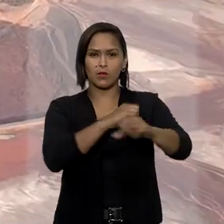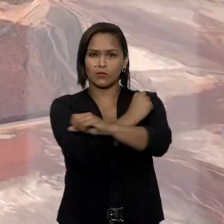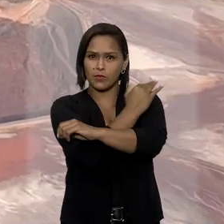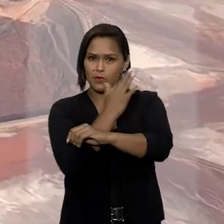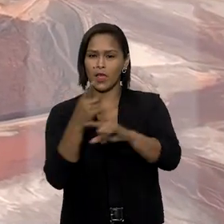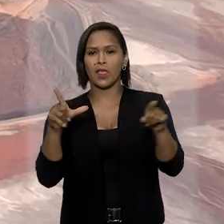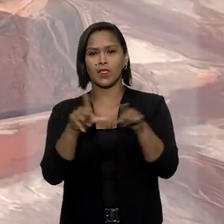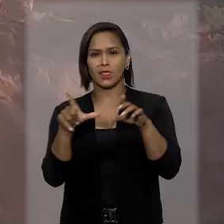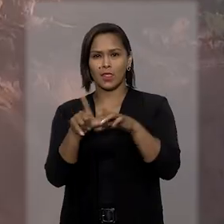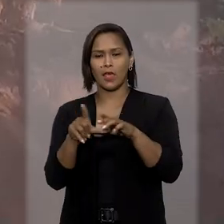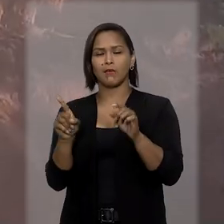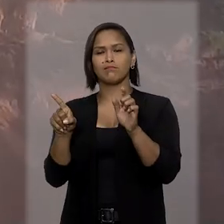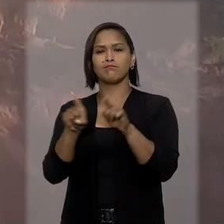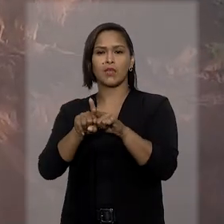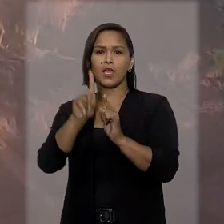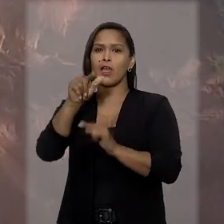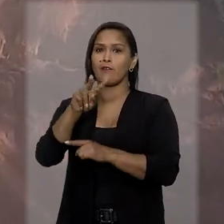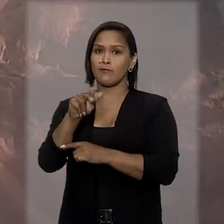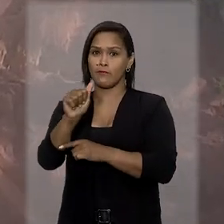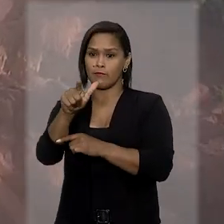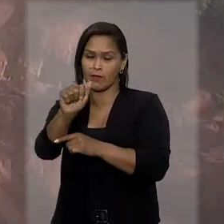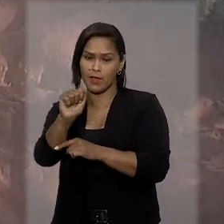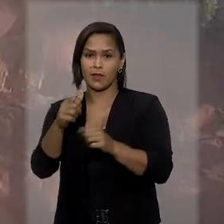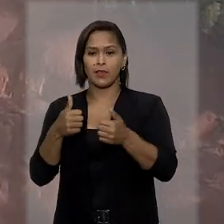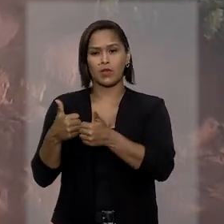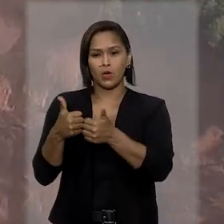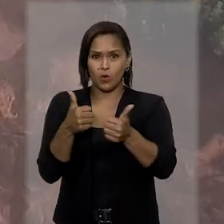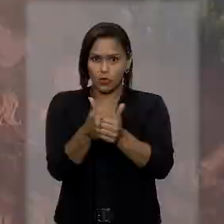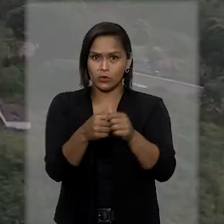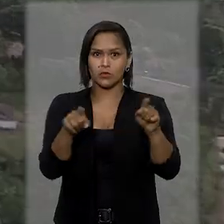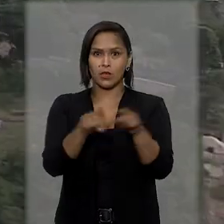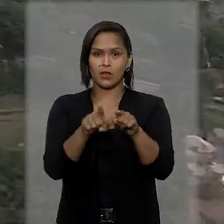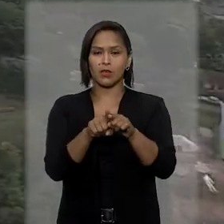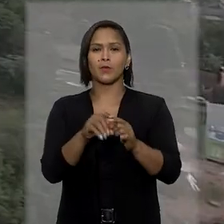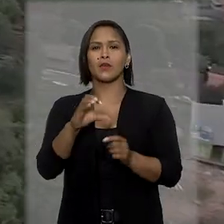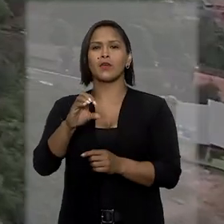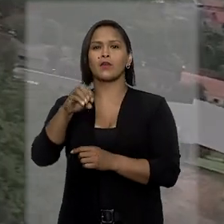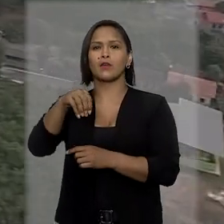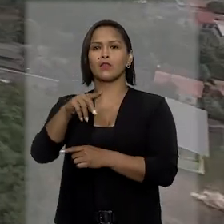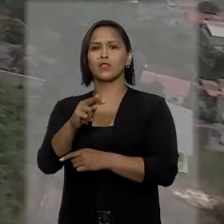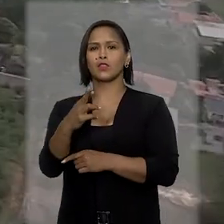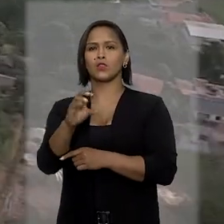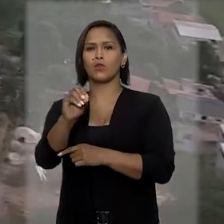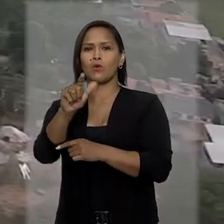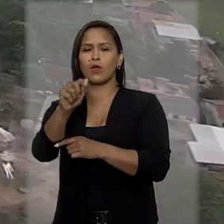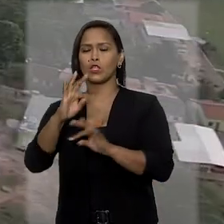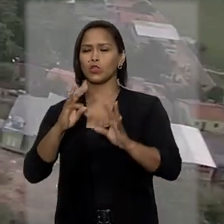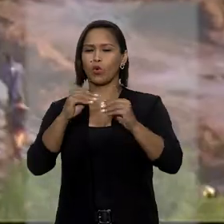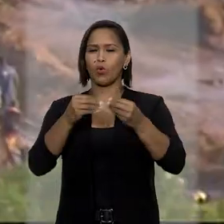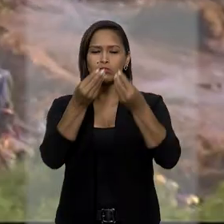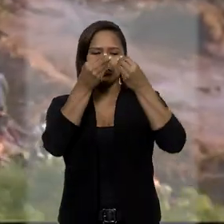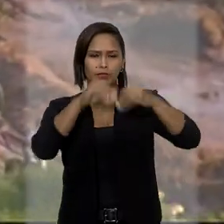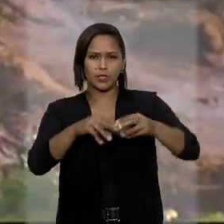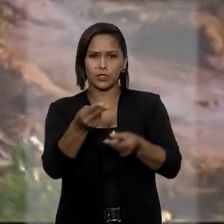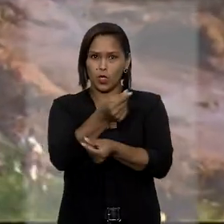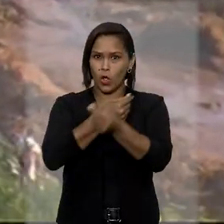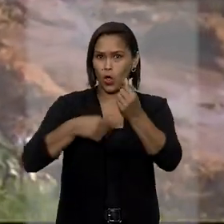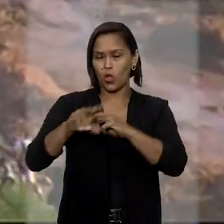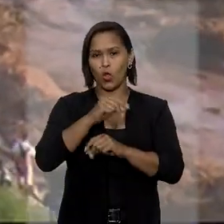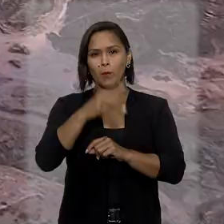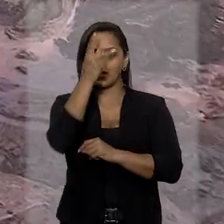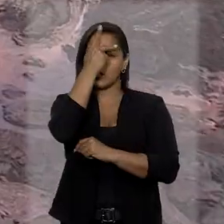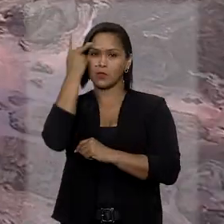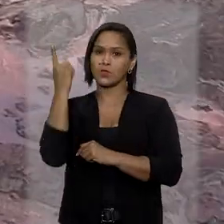tem como acionista a Vale, que também controla o consórcio Candonga, o que faz com que todo o prejuízo econômico suportado pelos